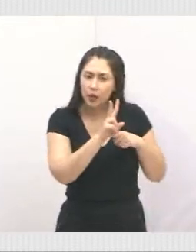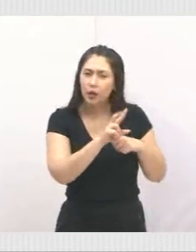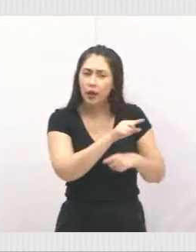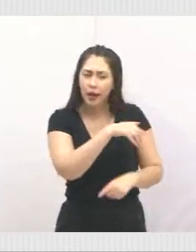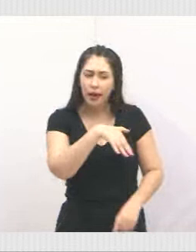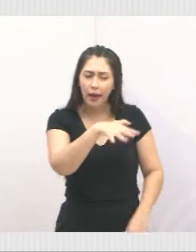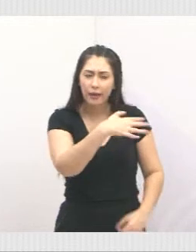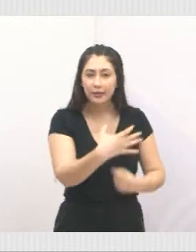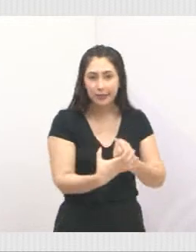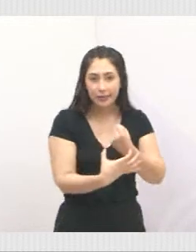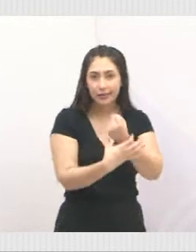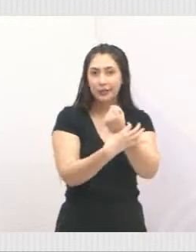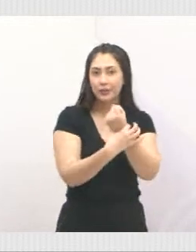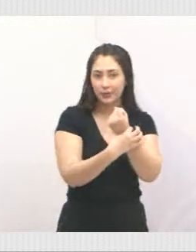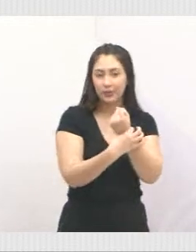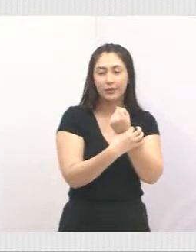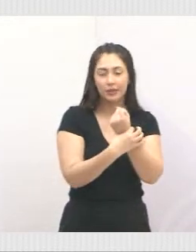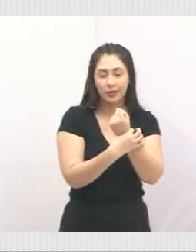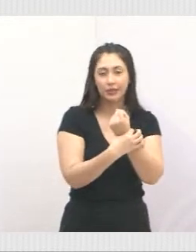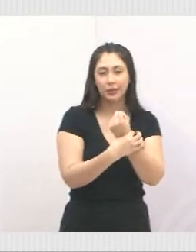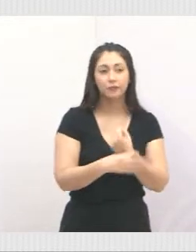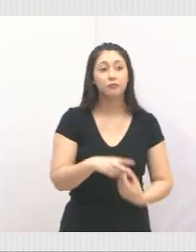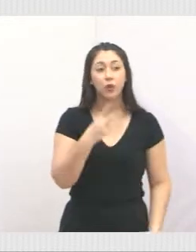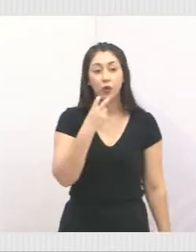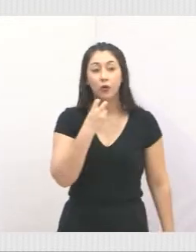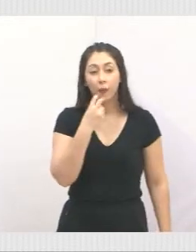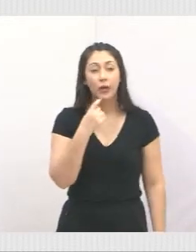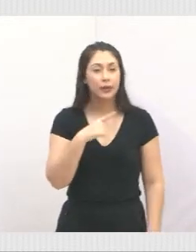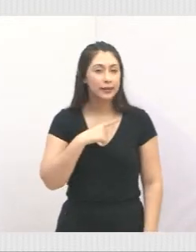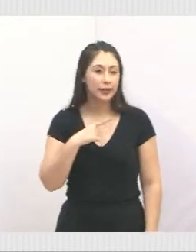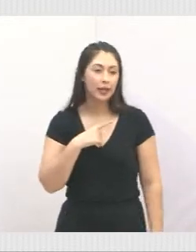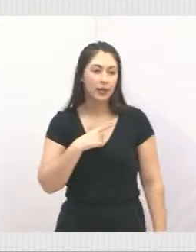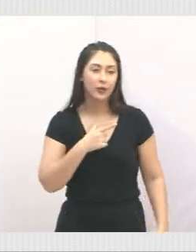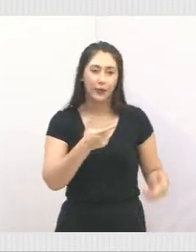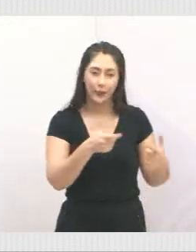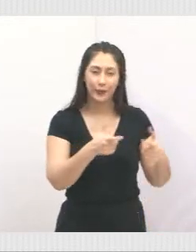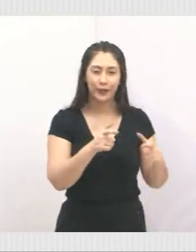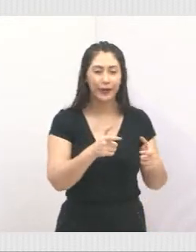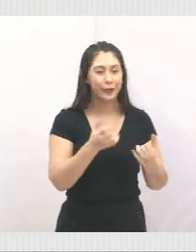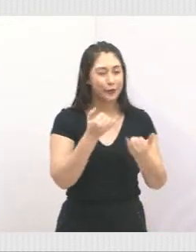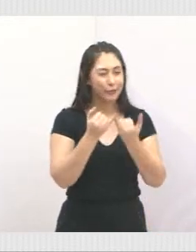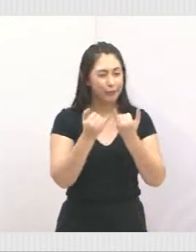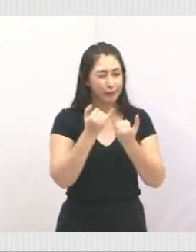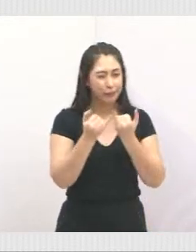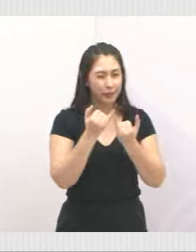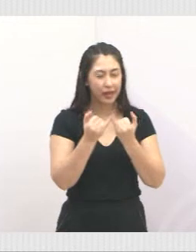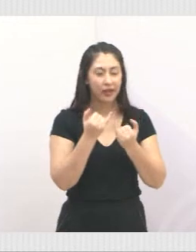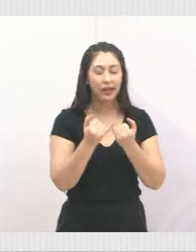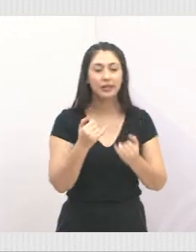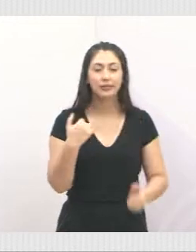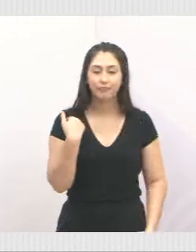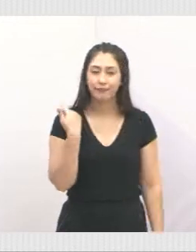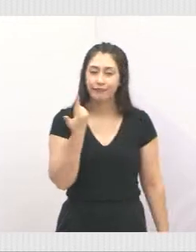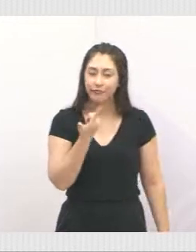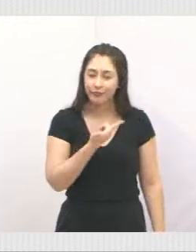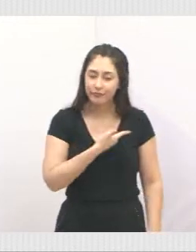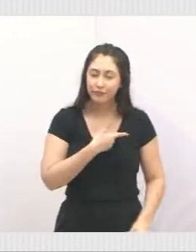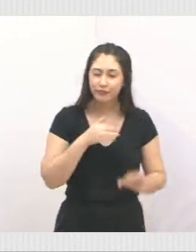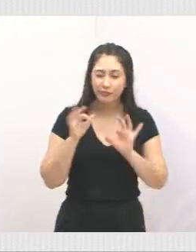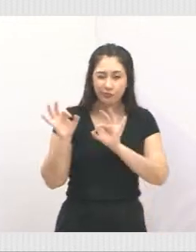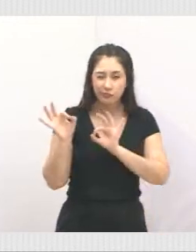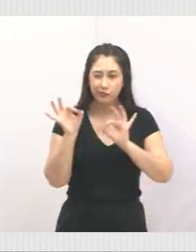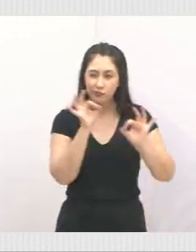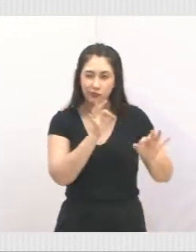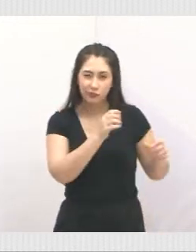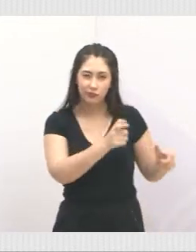família, para aqueles moradores. O Valmir tem um caso parecido com esse também. Então, gente tem acompanhado